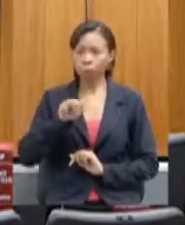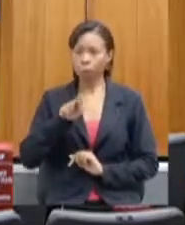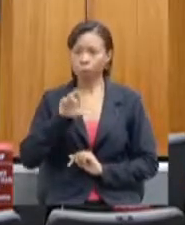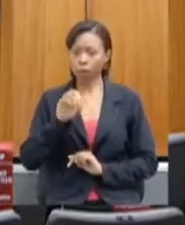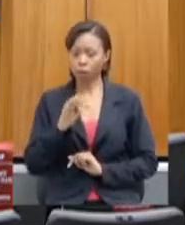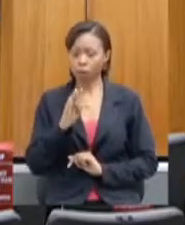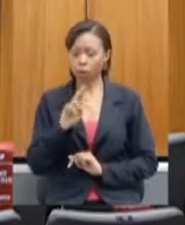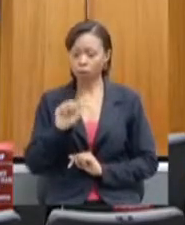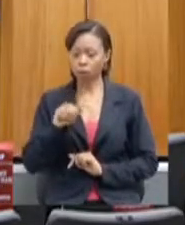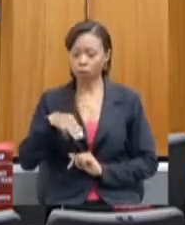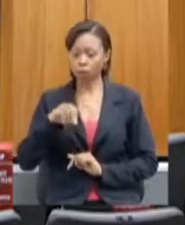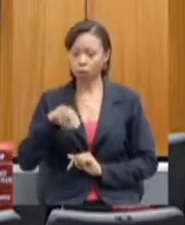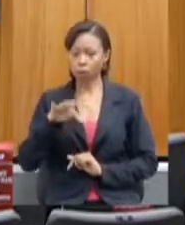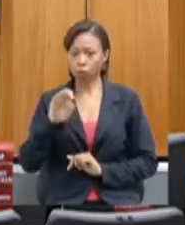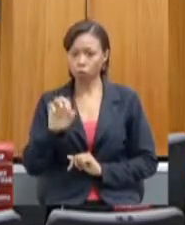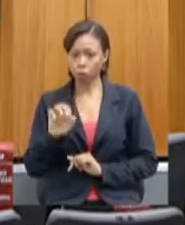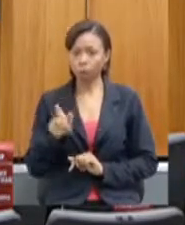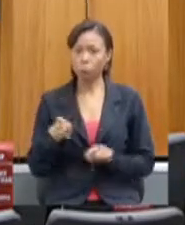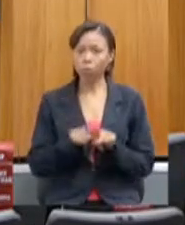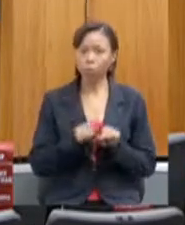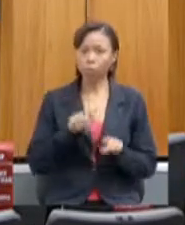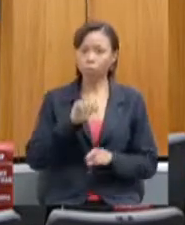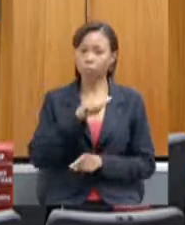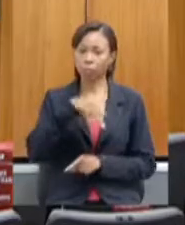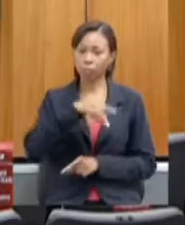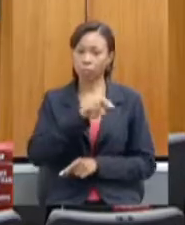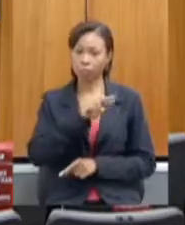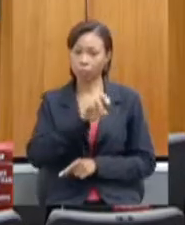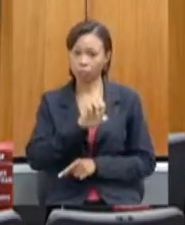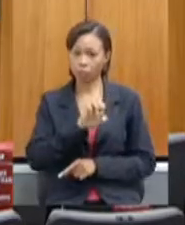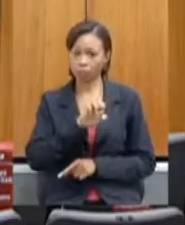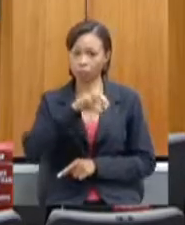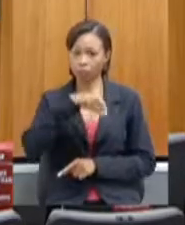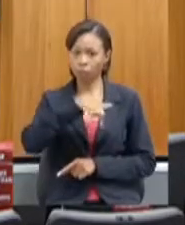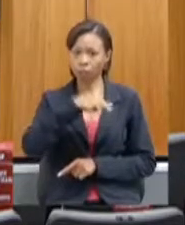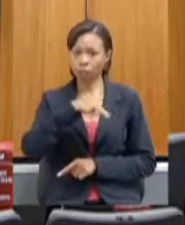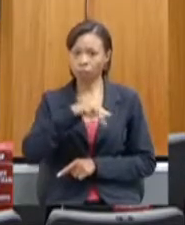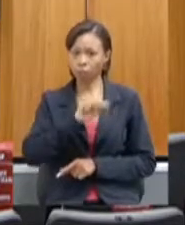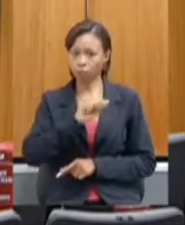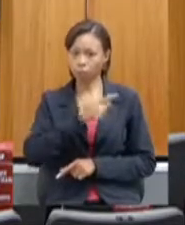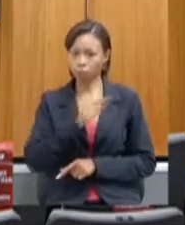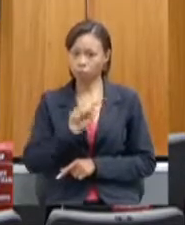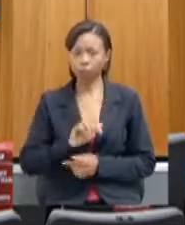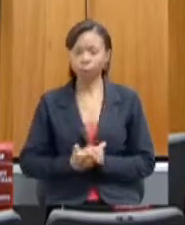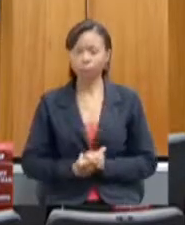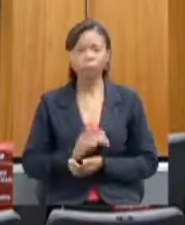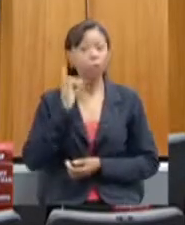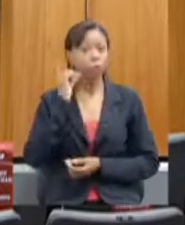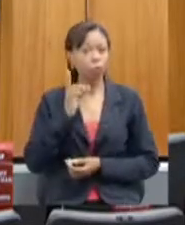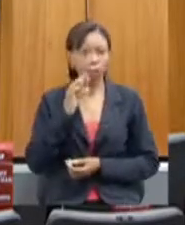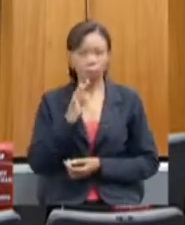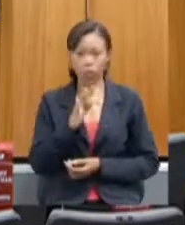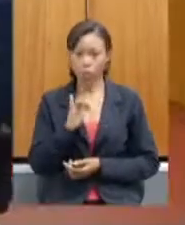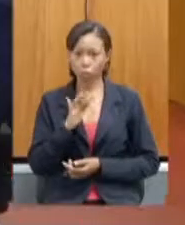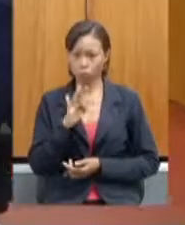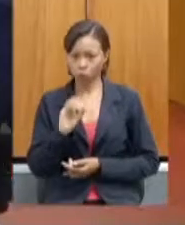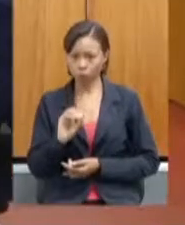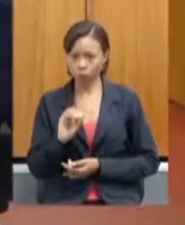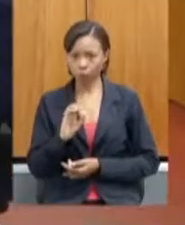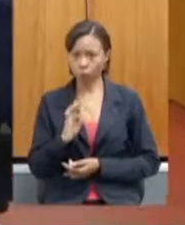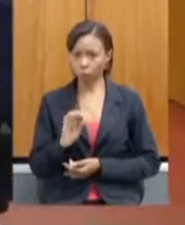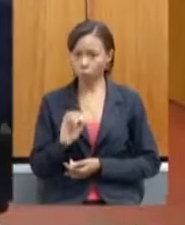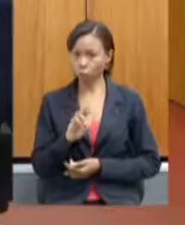André Quintão nessa audiência. Deputado Tito Torres, integrante também dessa comissão,